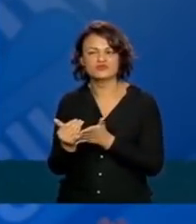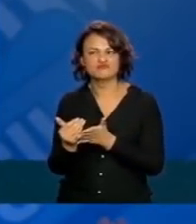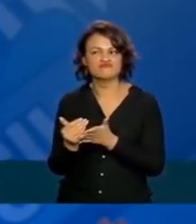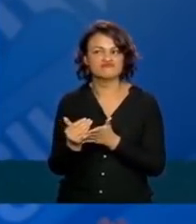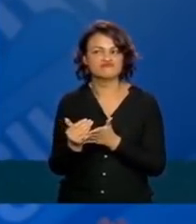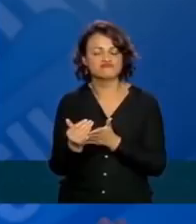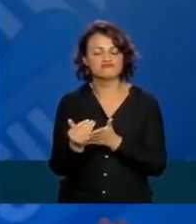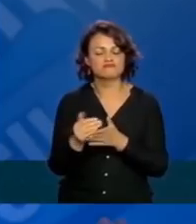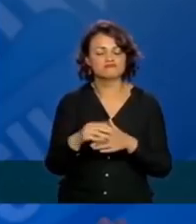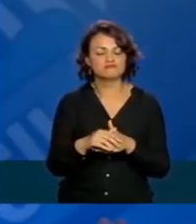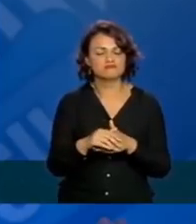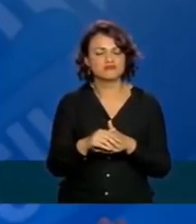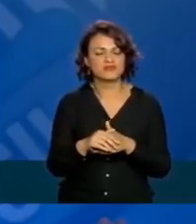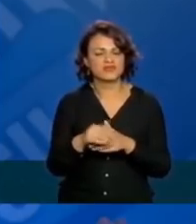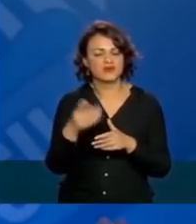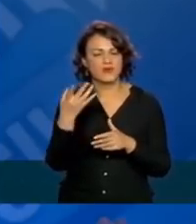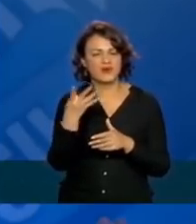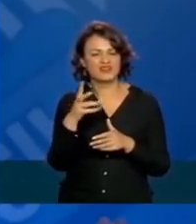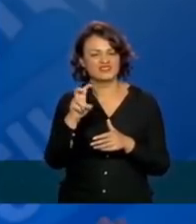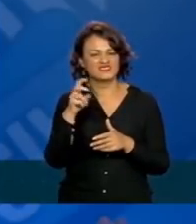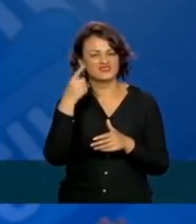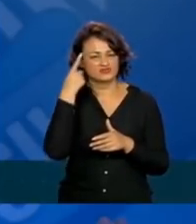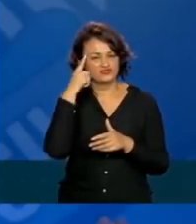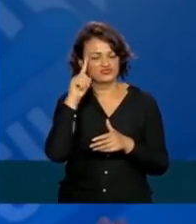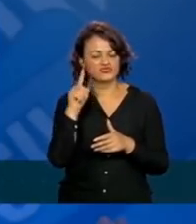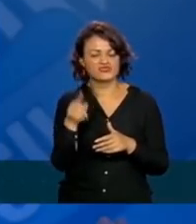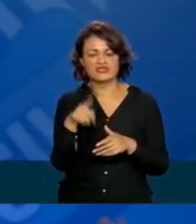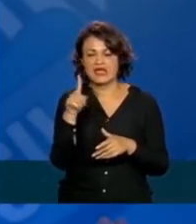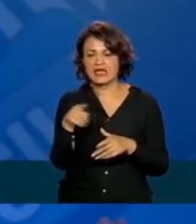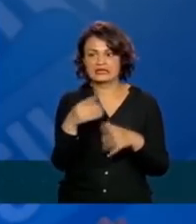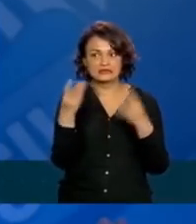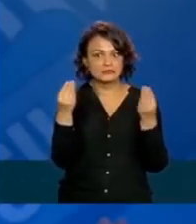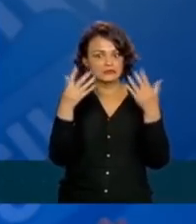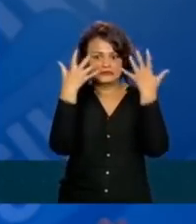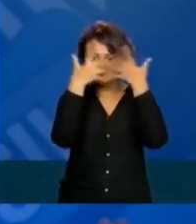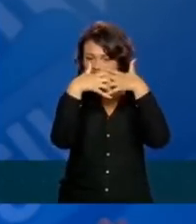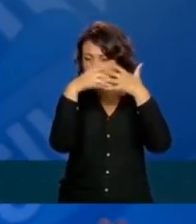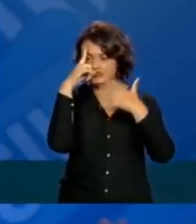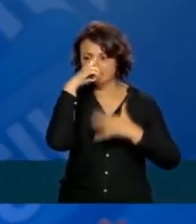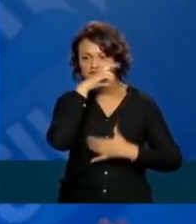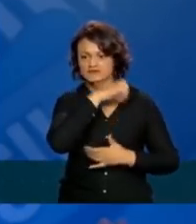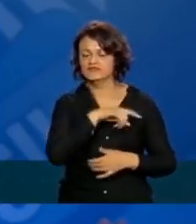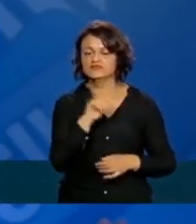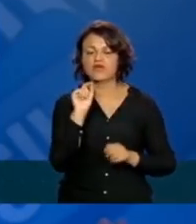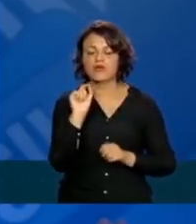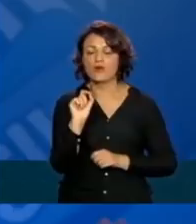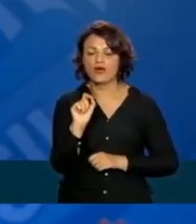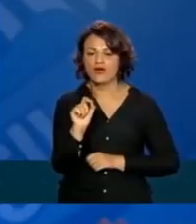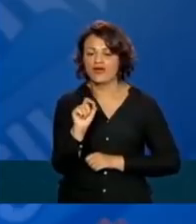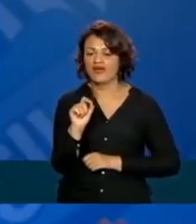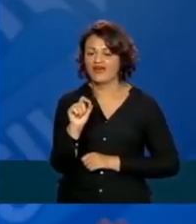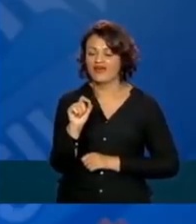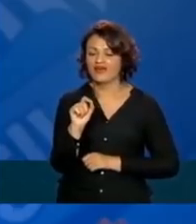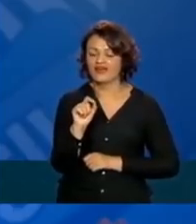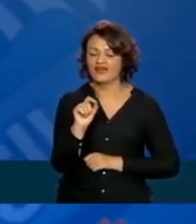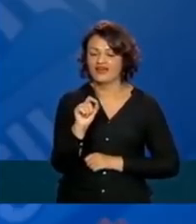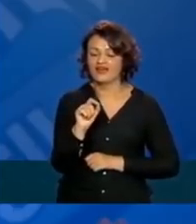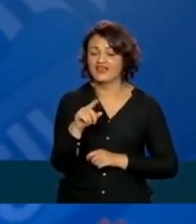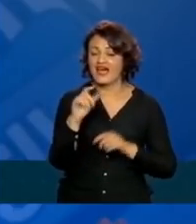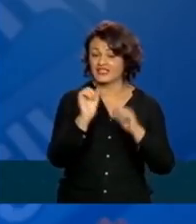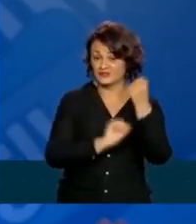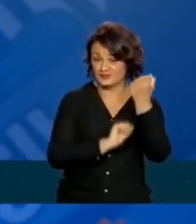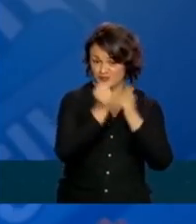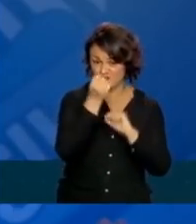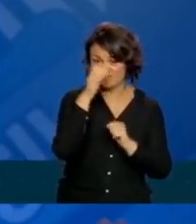uns 45 dias. Ela é extremamente complexa, que é fazer a indústria